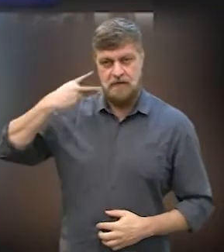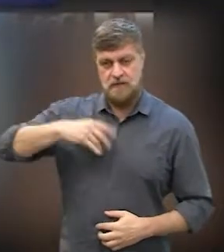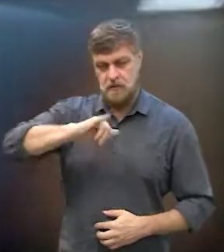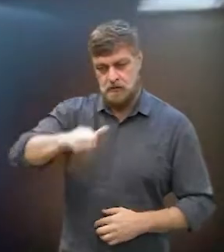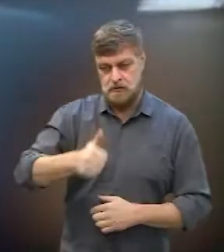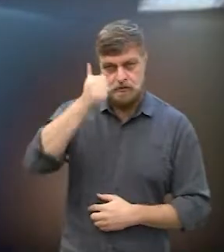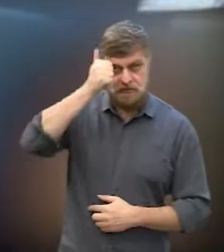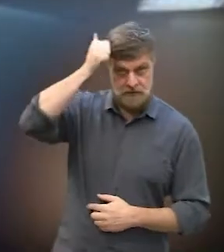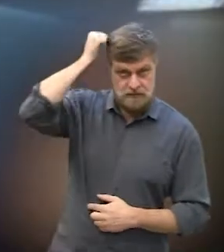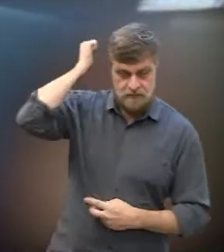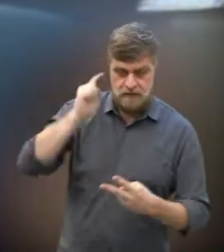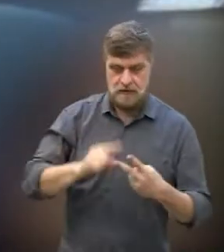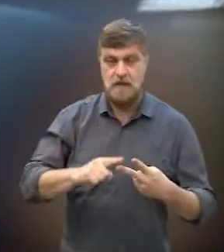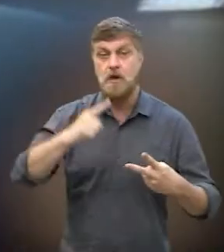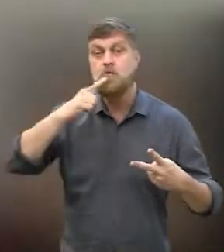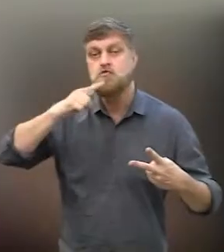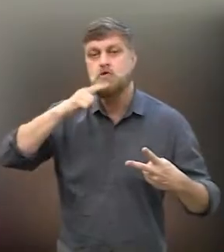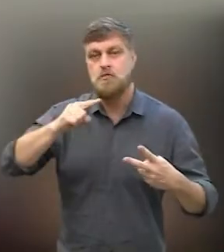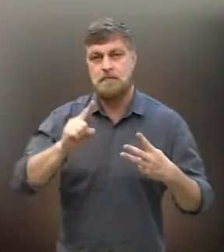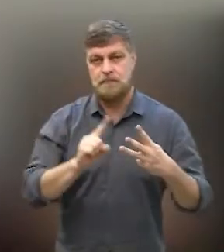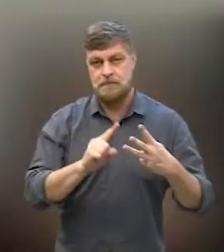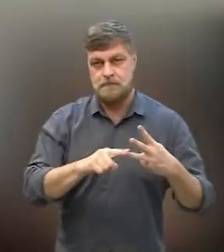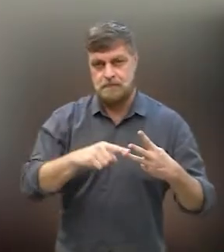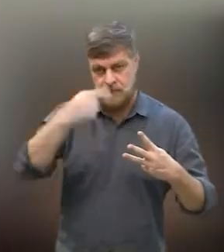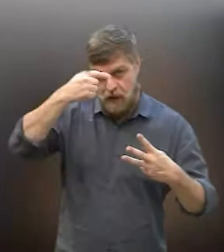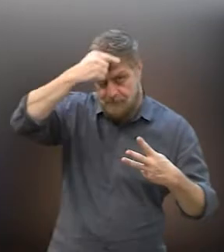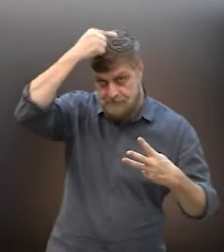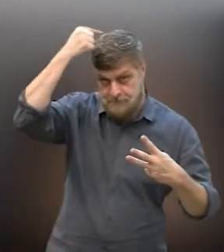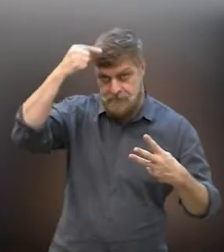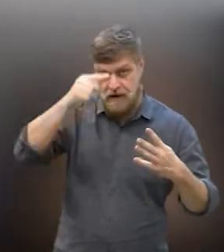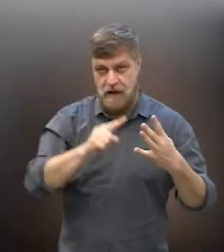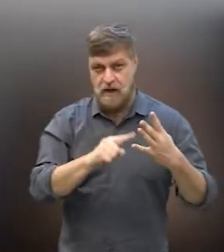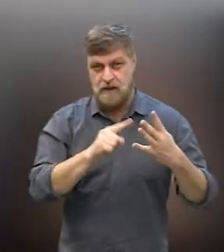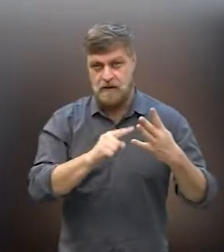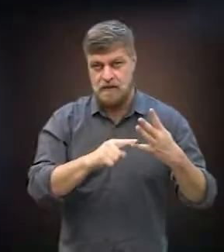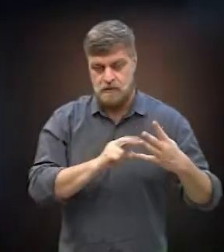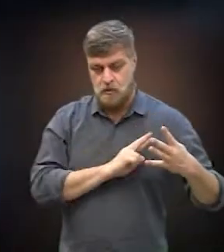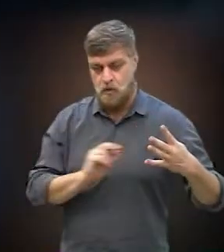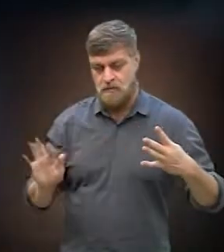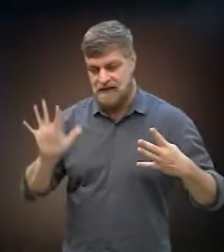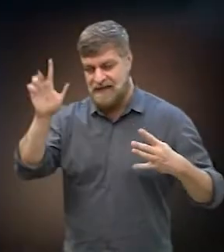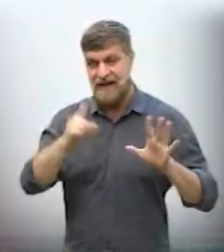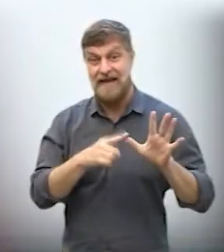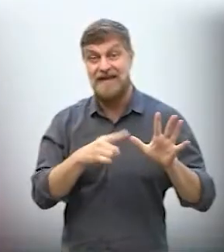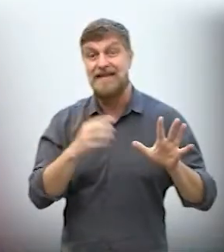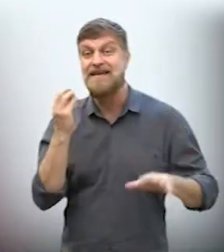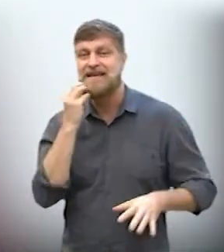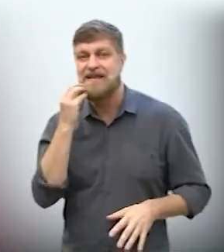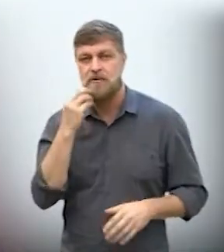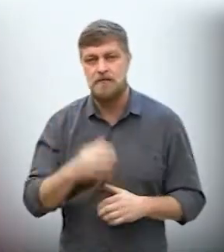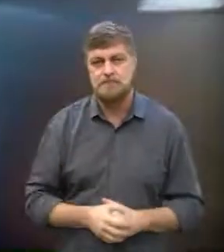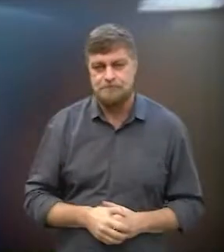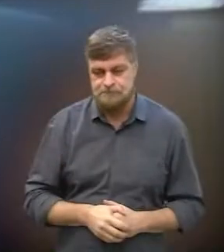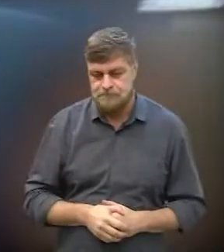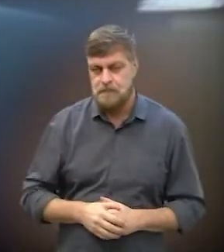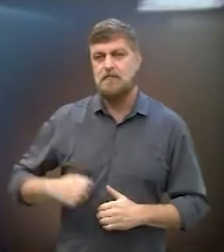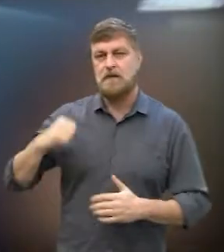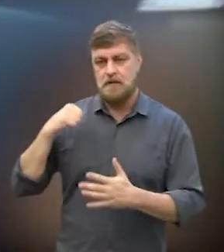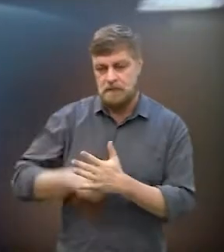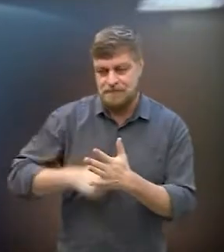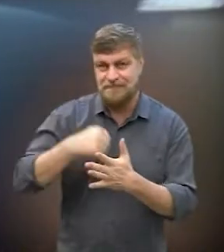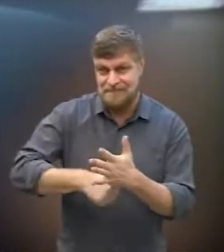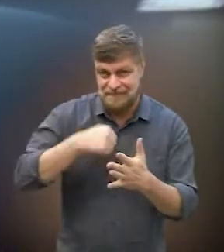vereadores Juscelino da Barbarense, Eduardo Magoga, Paulo Gaspar, Rubens Gás e Igor Diego. É uma